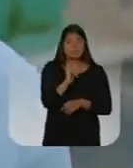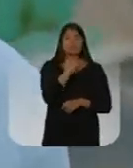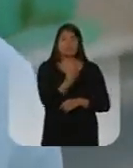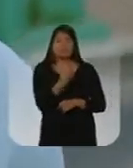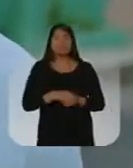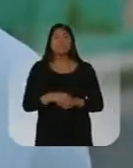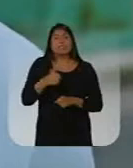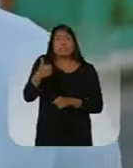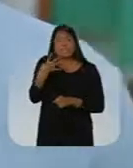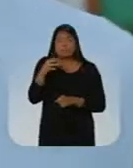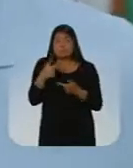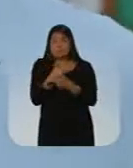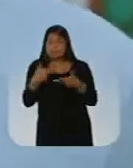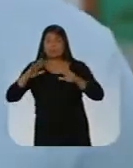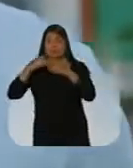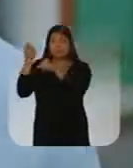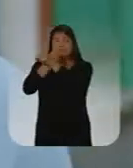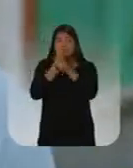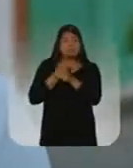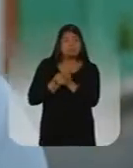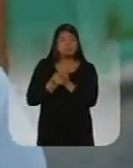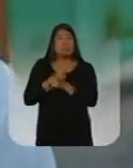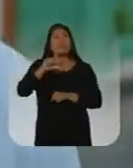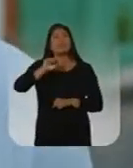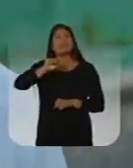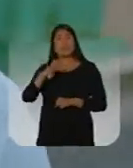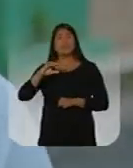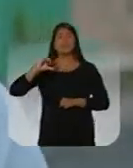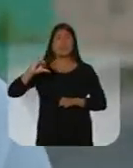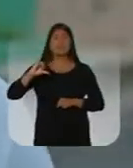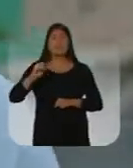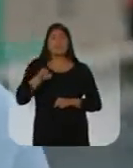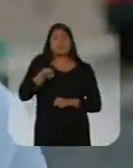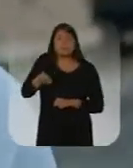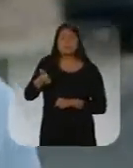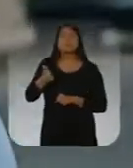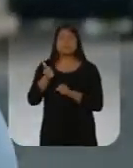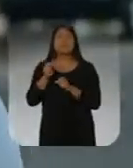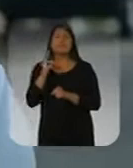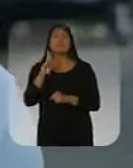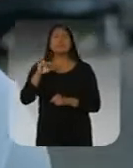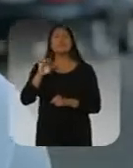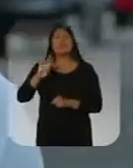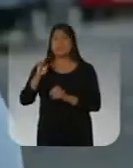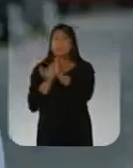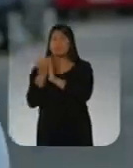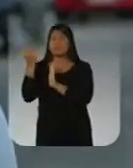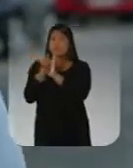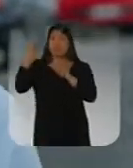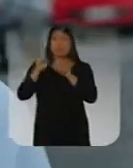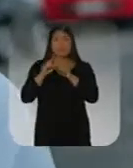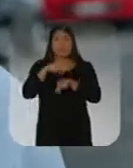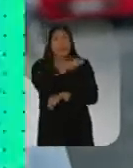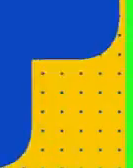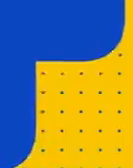147 escolas revitalizadas. Novos laboratórios. O pagamento do maior abono Fundeb de todos os tempos. E o passe